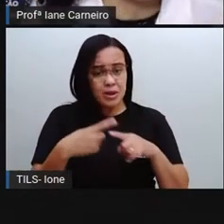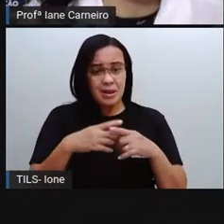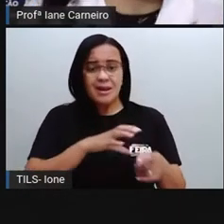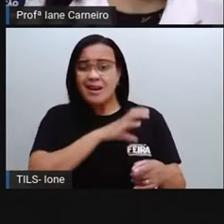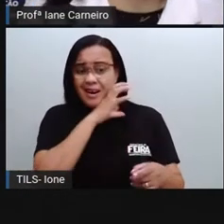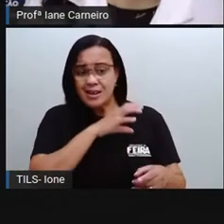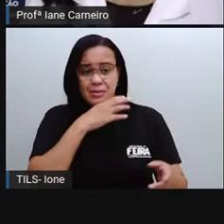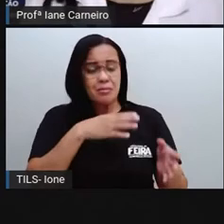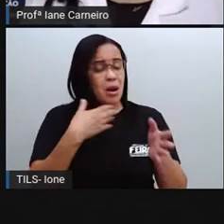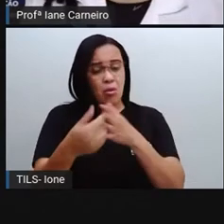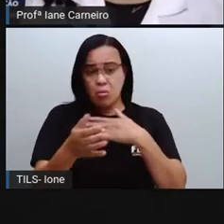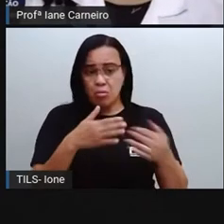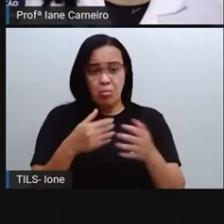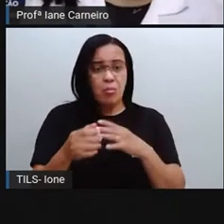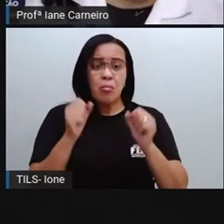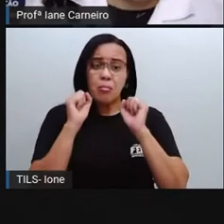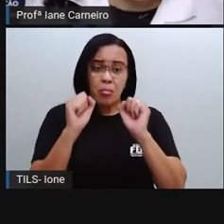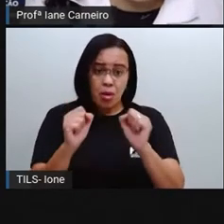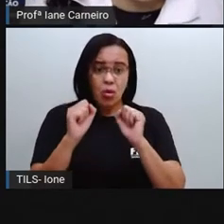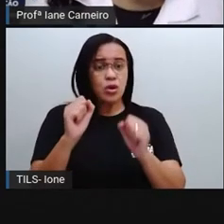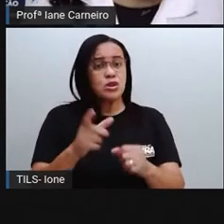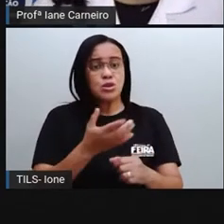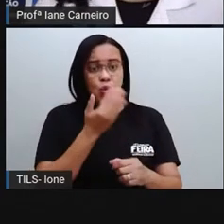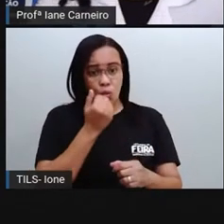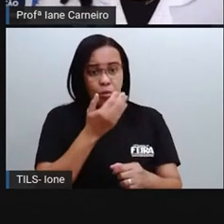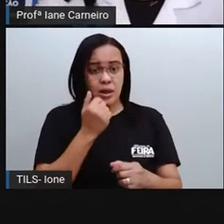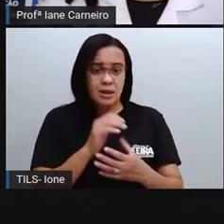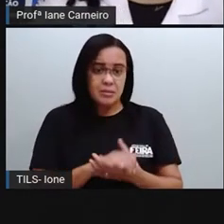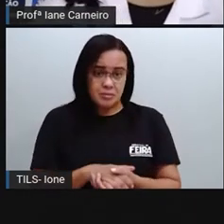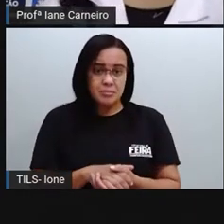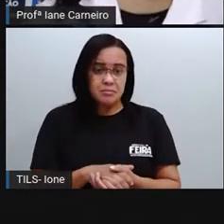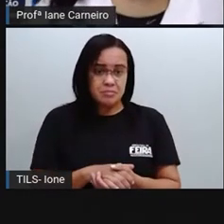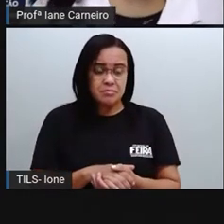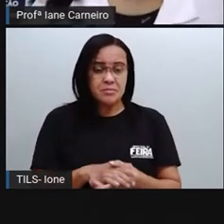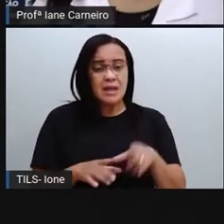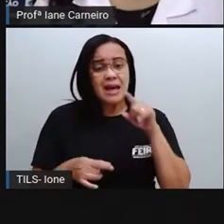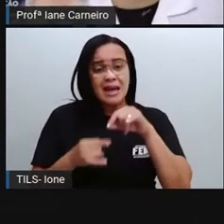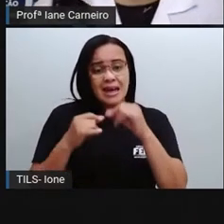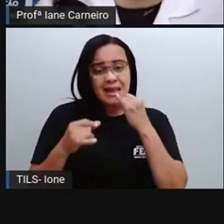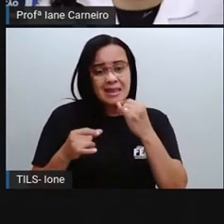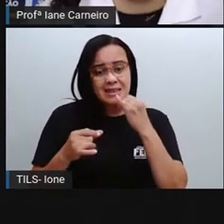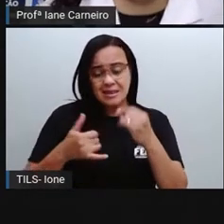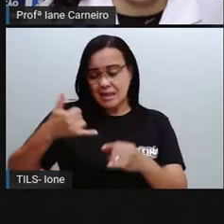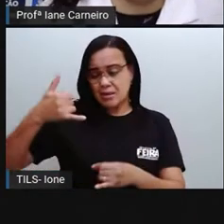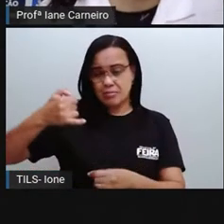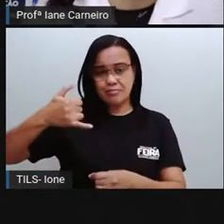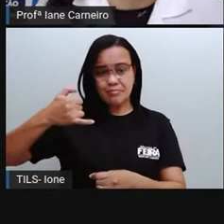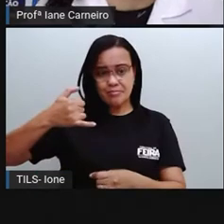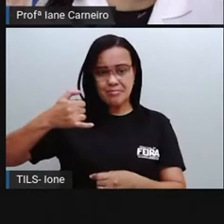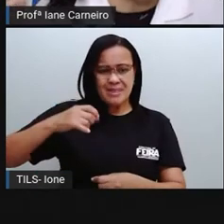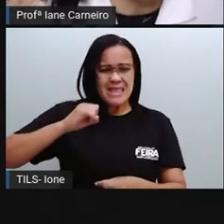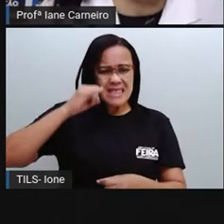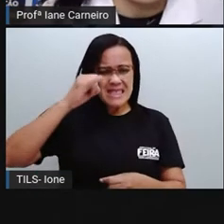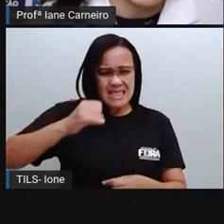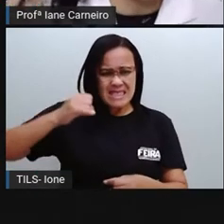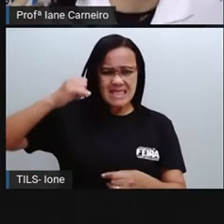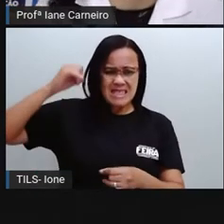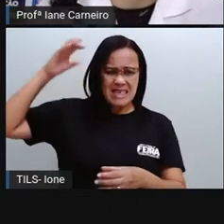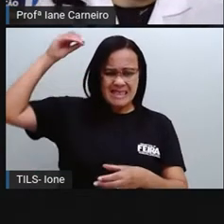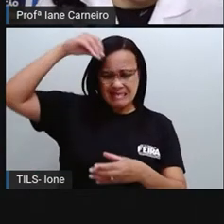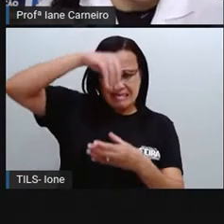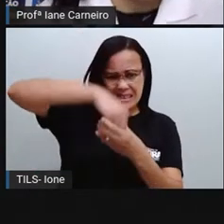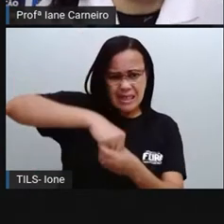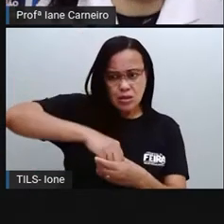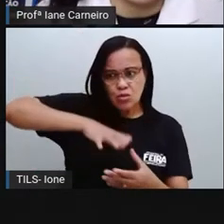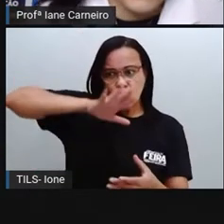peixe, então, imagine um bocal dessa caneta aqui, no oceano, o quanto de problema que ele